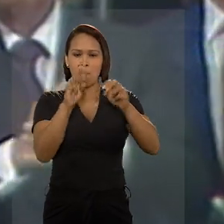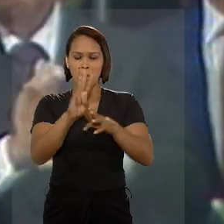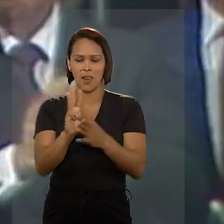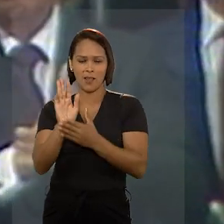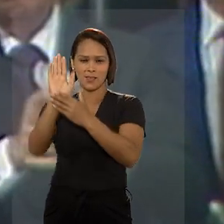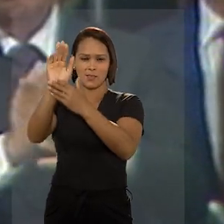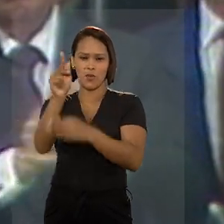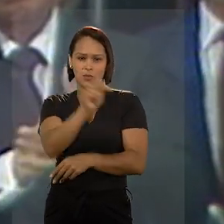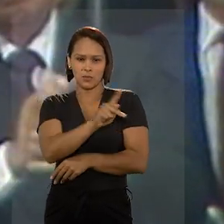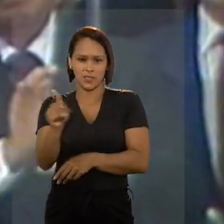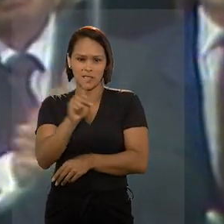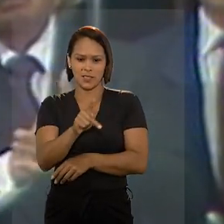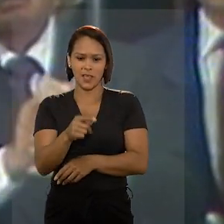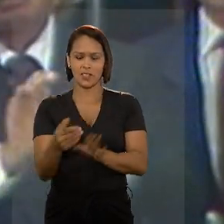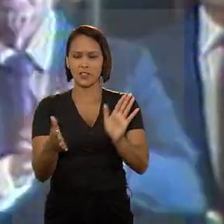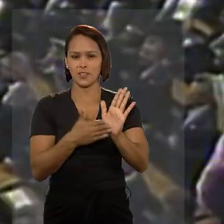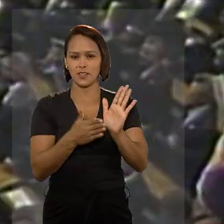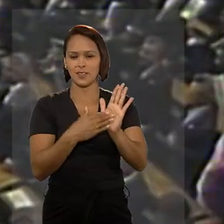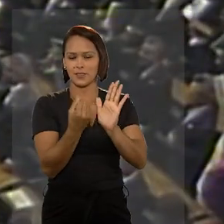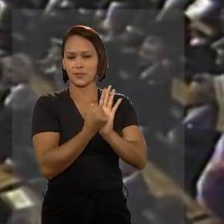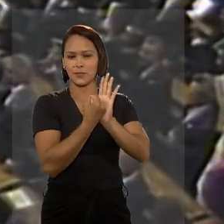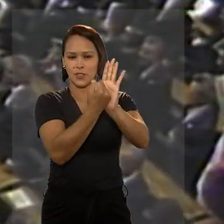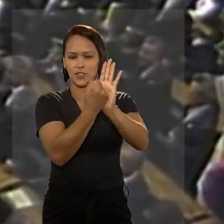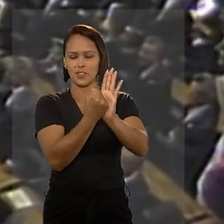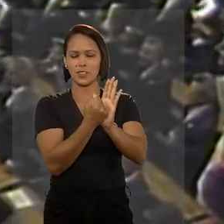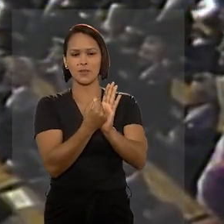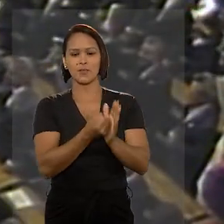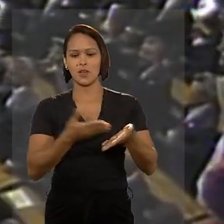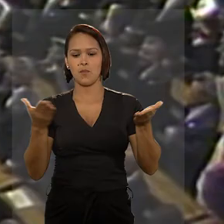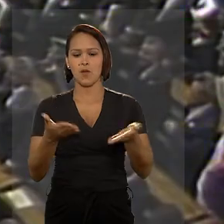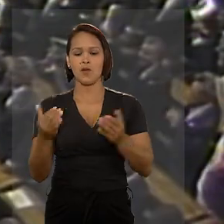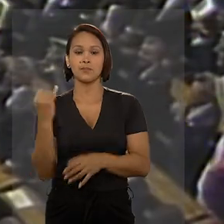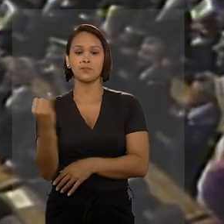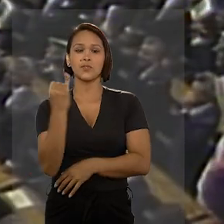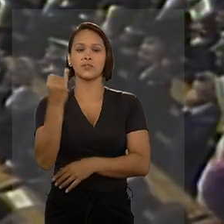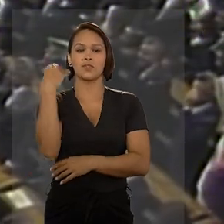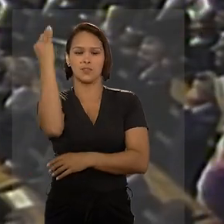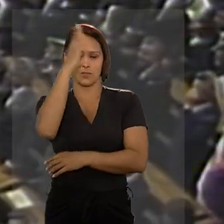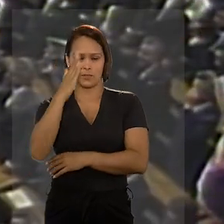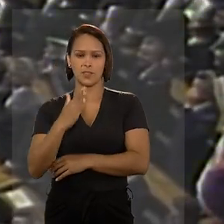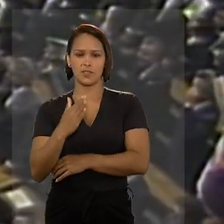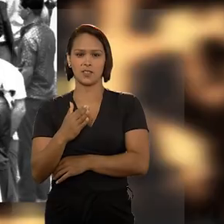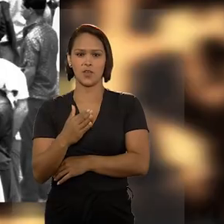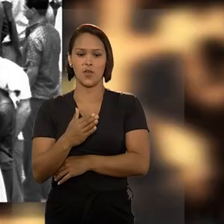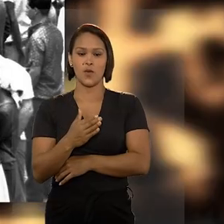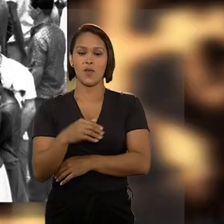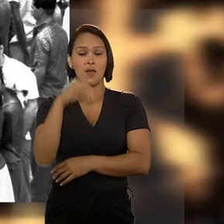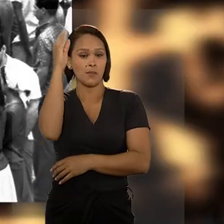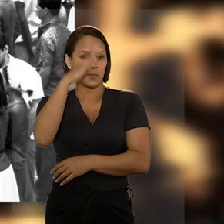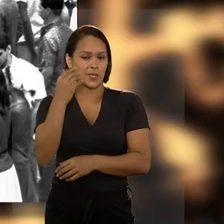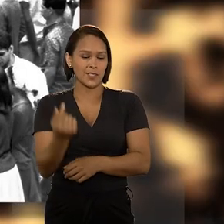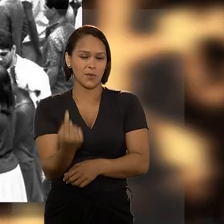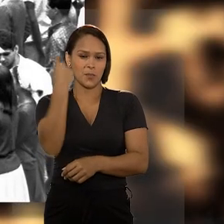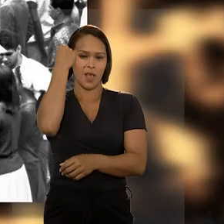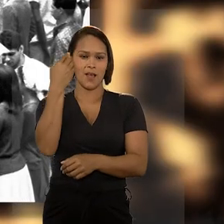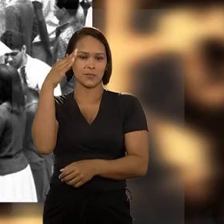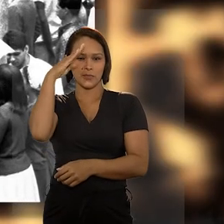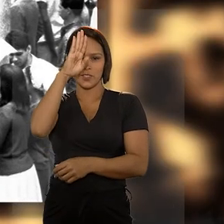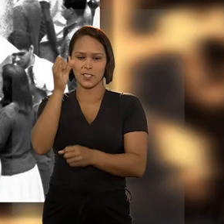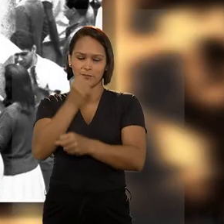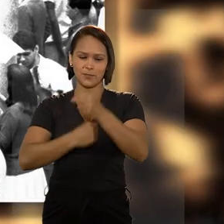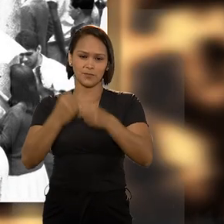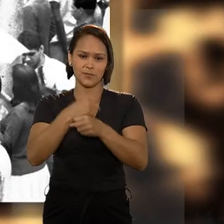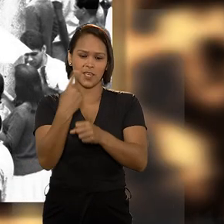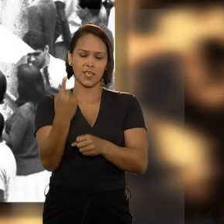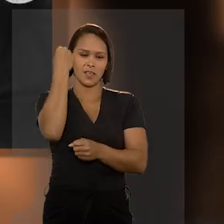erguida pelas mãos de Ulisses Guimarães, era o símbolo de um momento crucial dessa história brasileira. O país deixava para trás o tempo